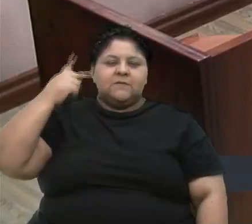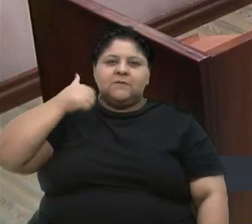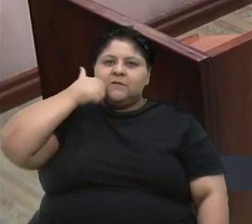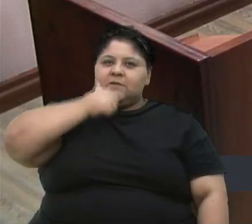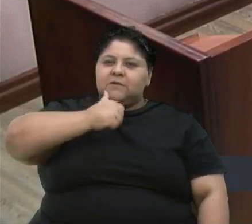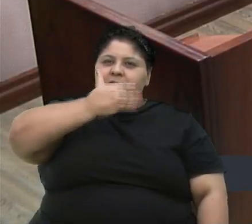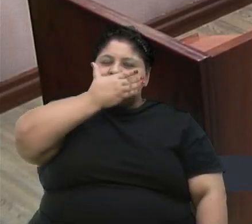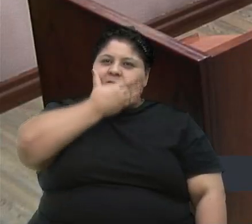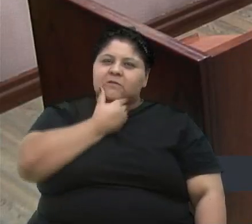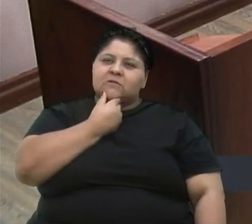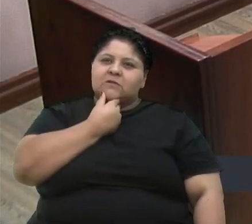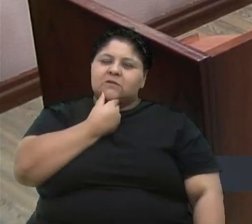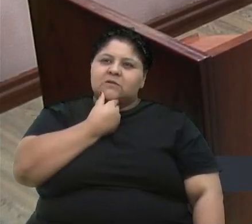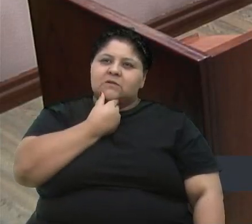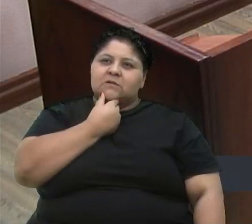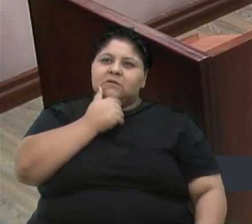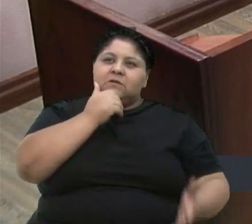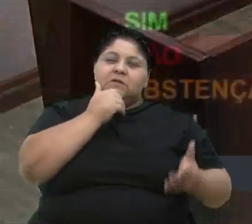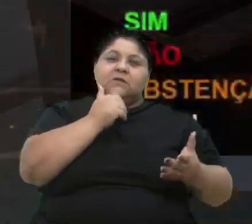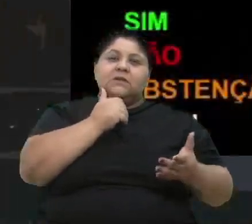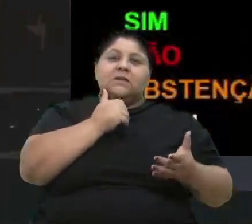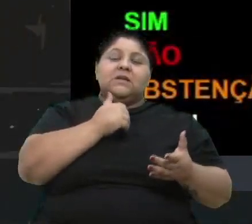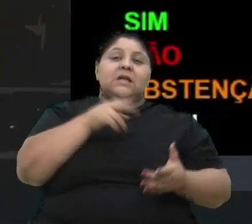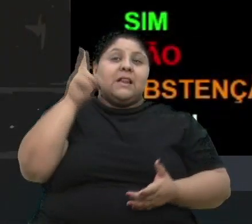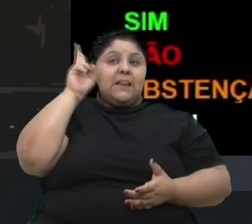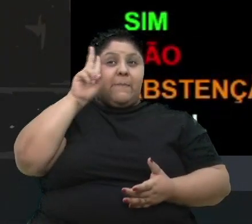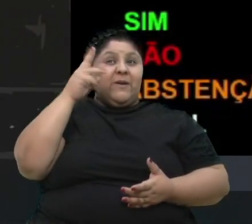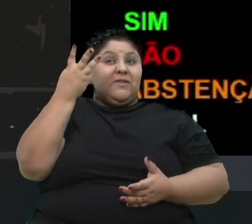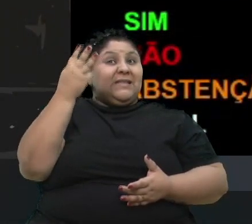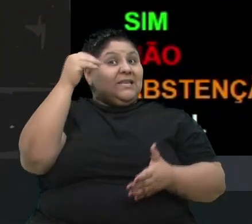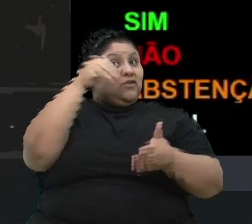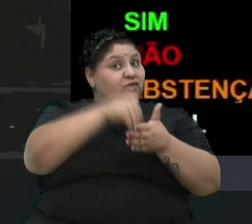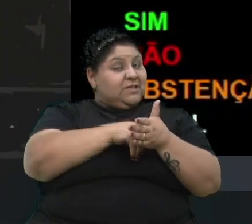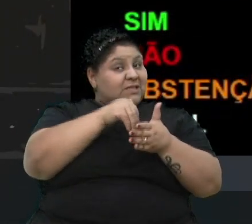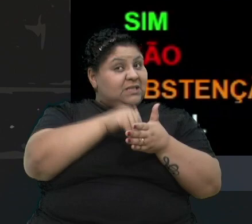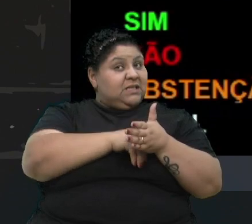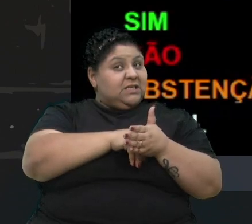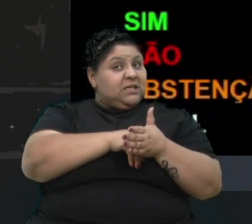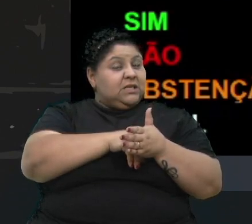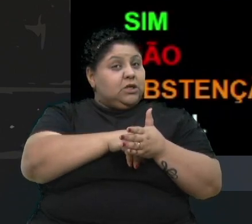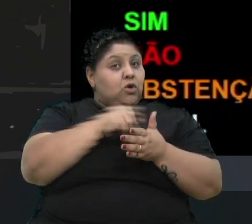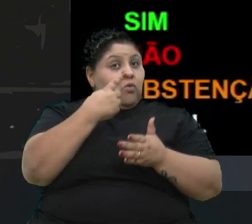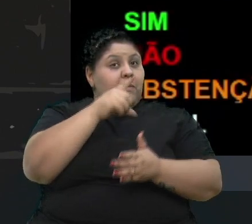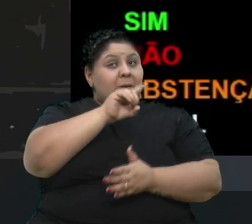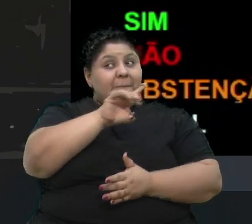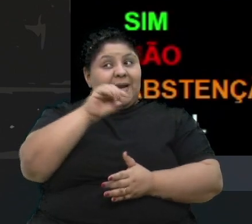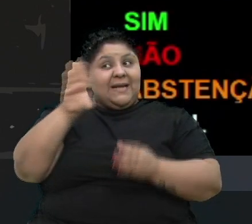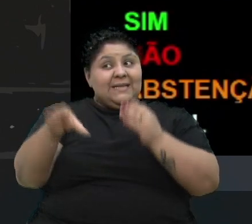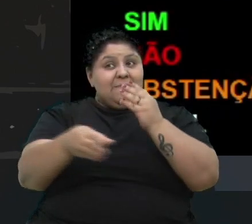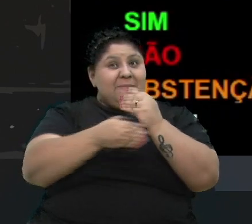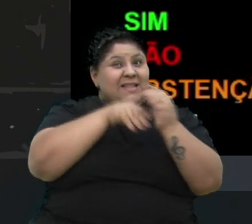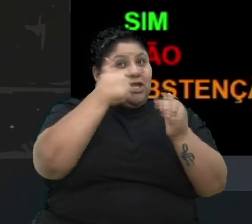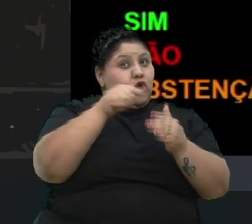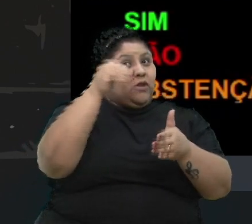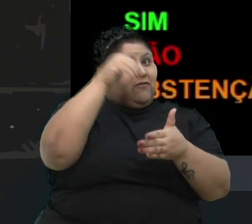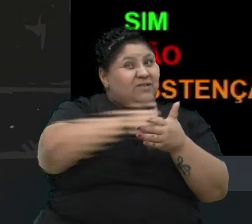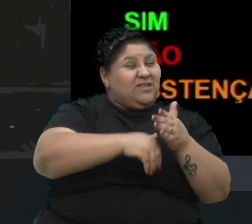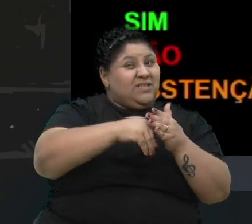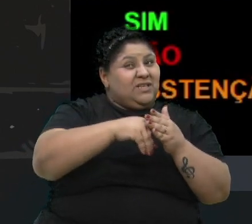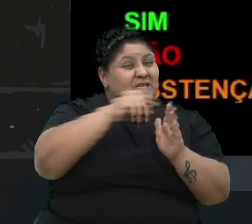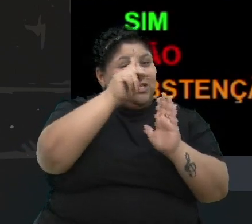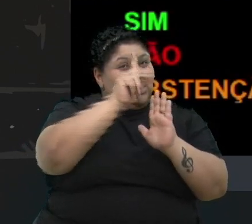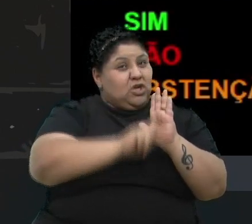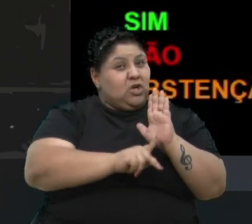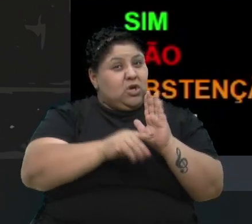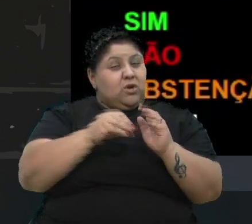...que registre seus votos, lembrando que serão três votações, uma para cada emenda e uma para o projeto. Como vota Gladys